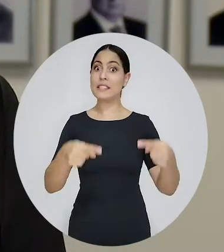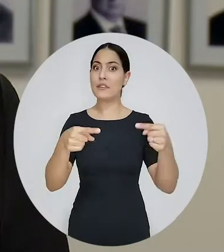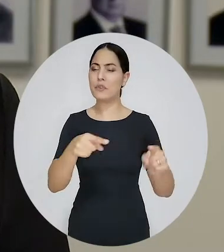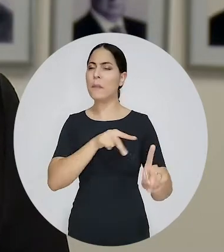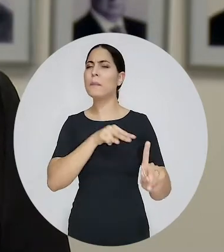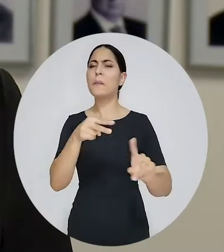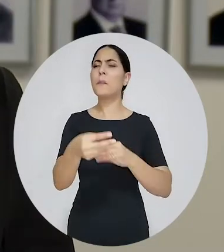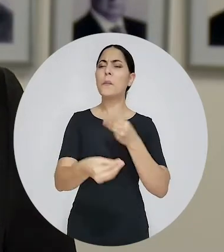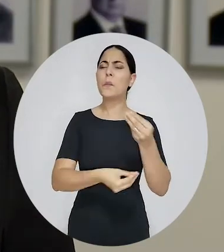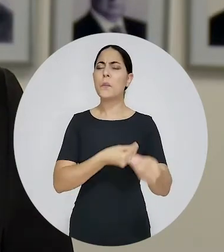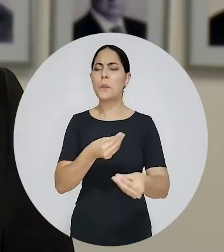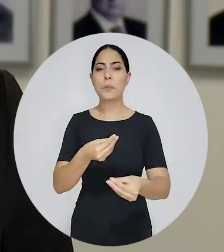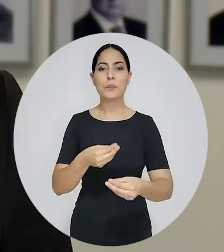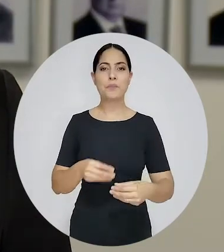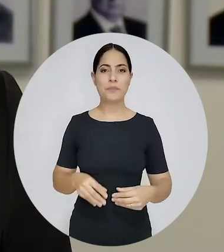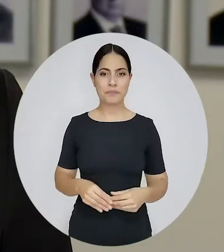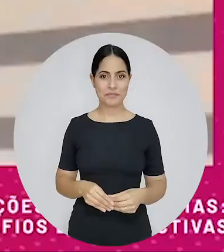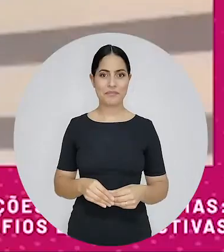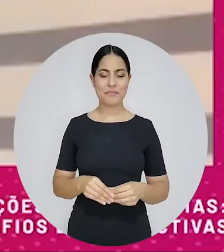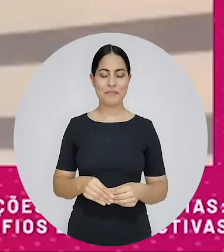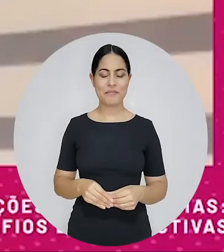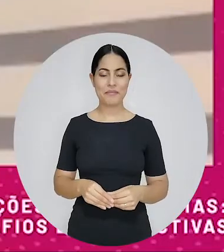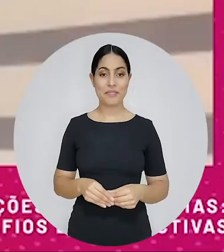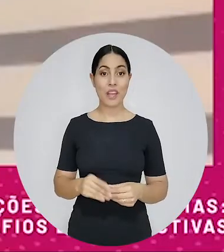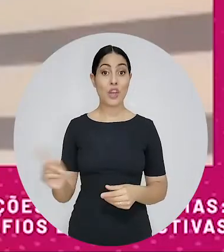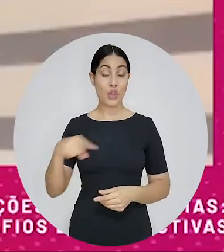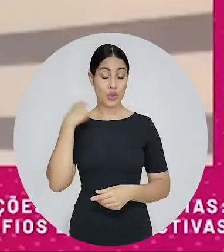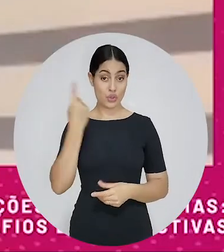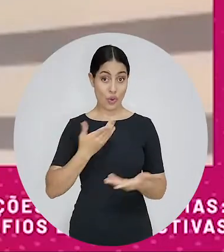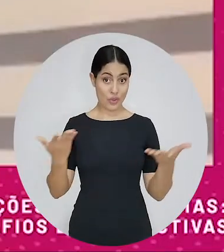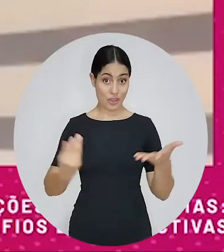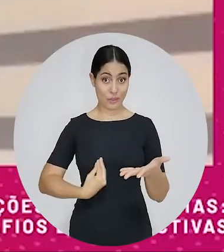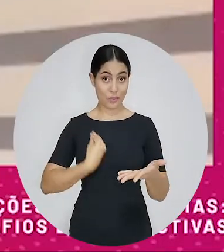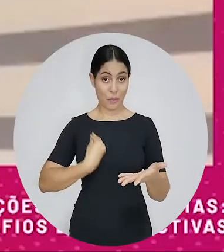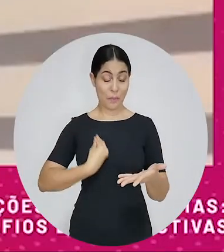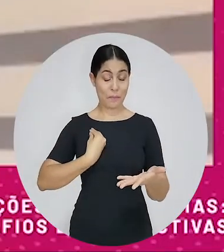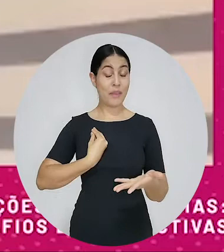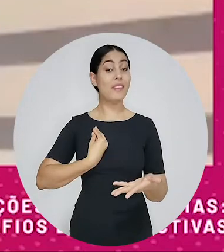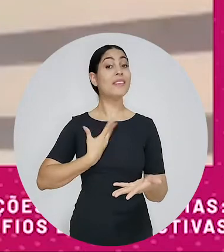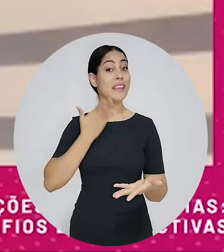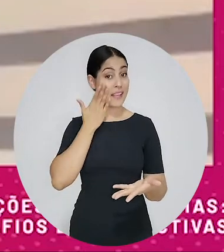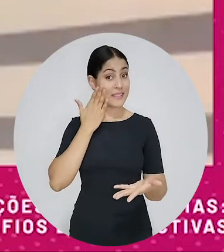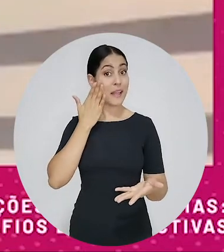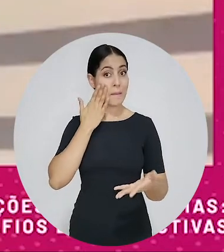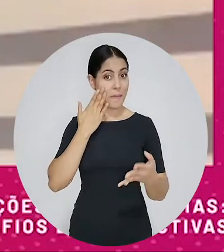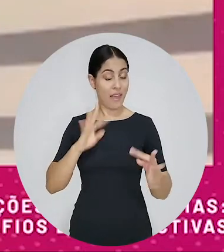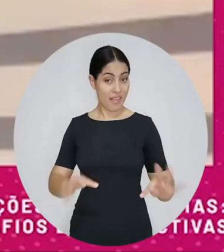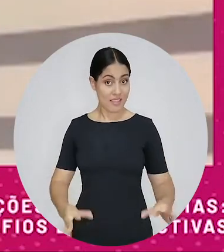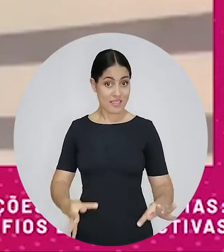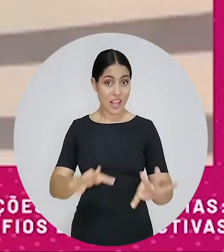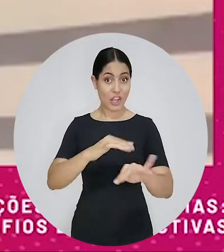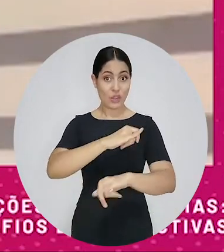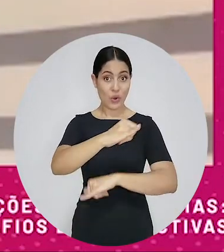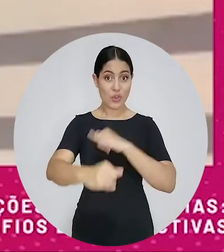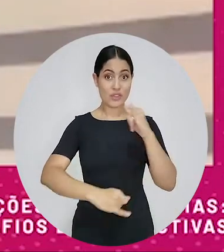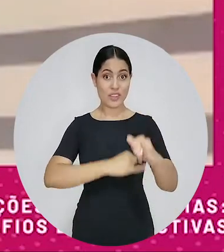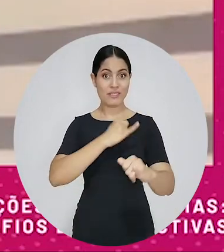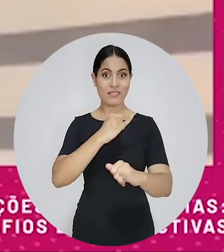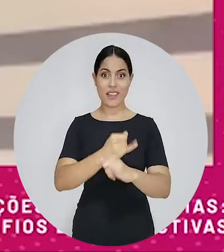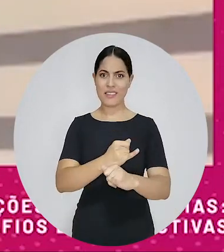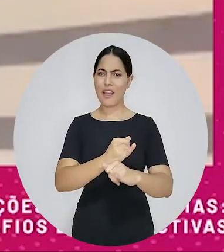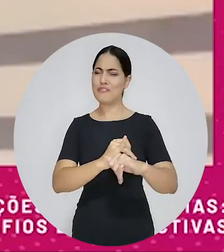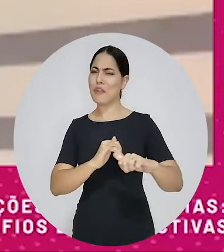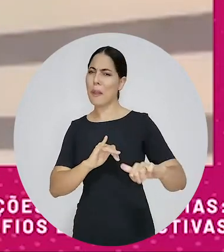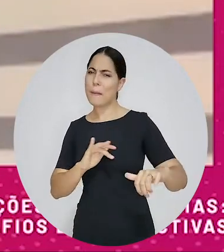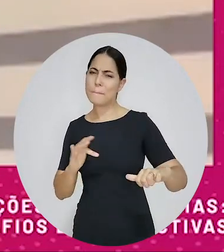perspectivas. Confira. A gente tem que pensar na realidade hoje. Primeiro, é uma realidade em que a internet e as novas